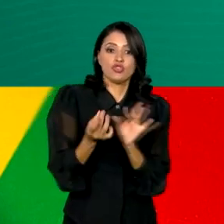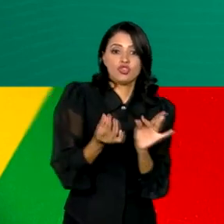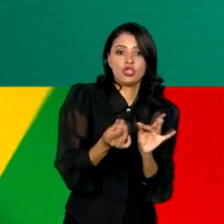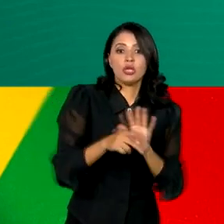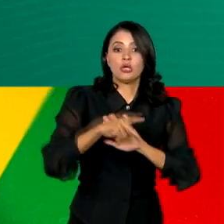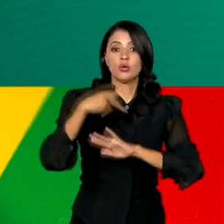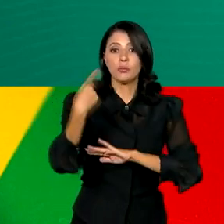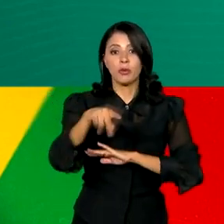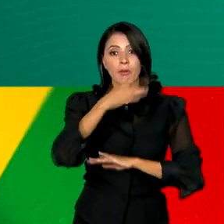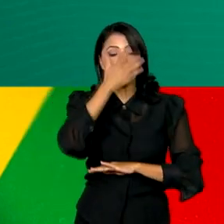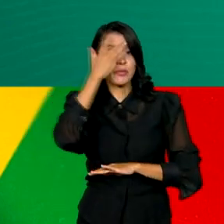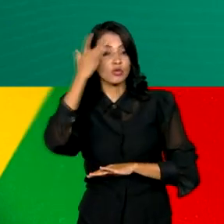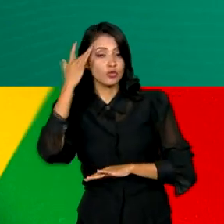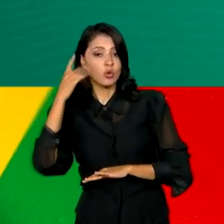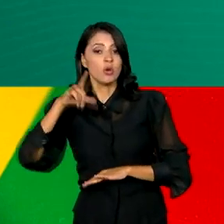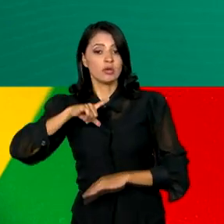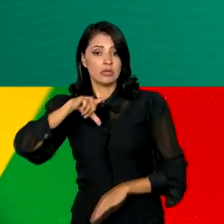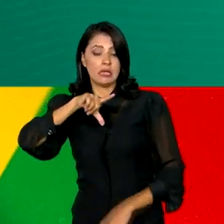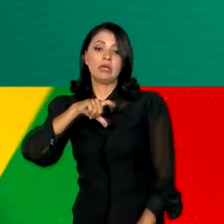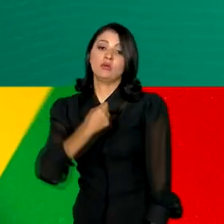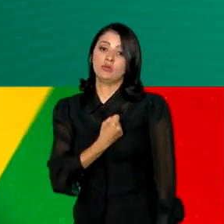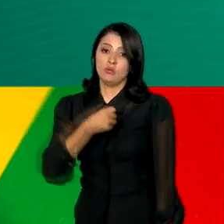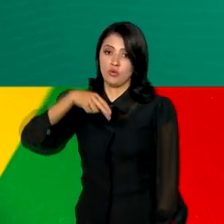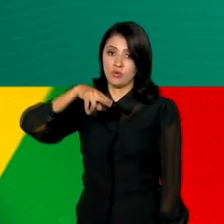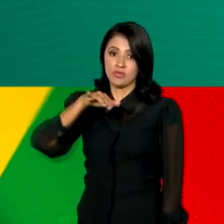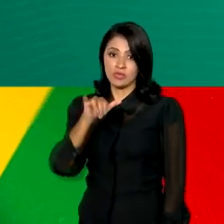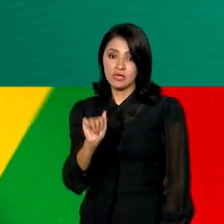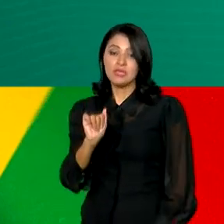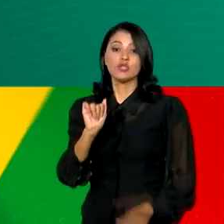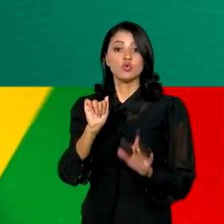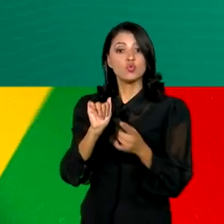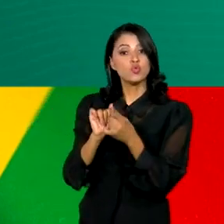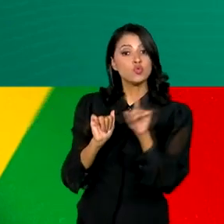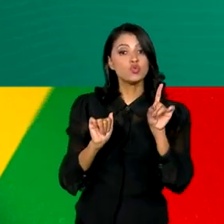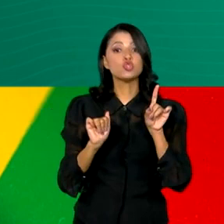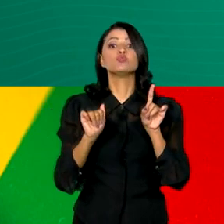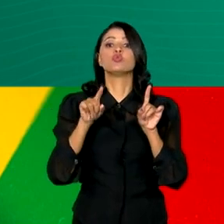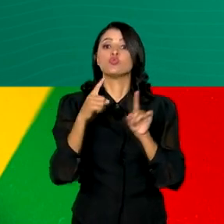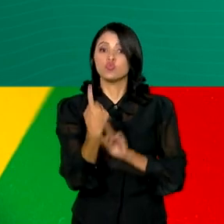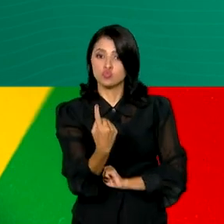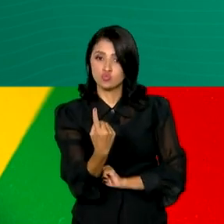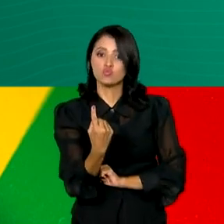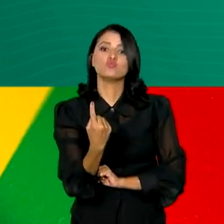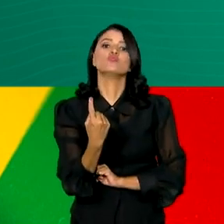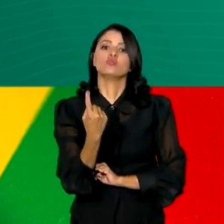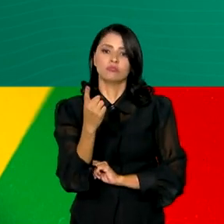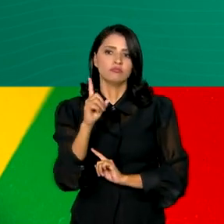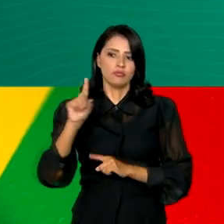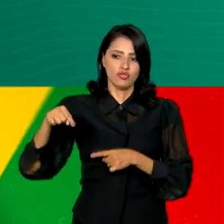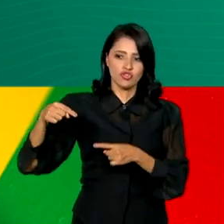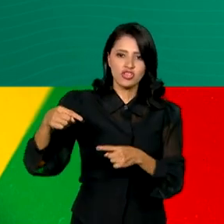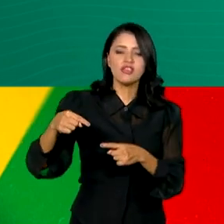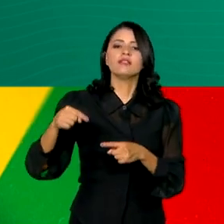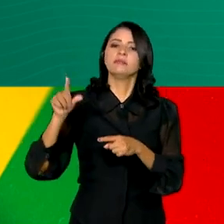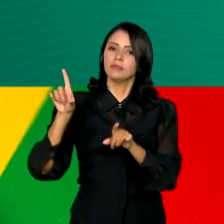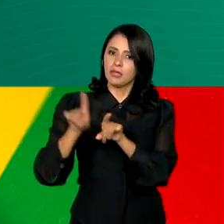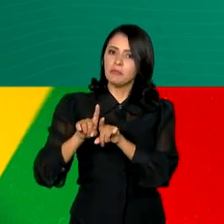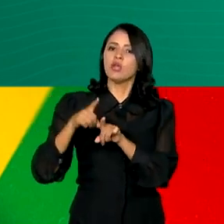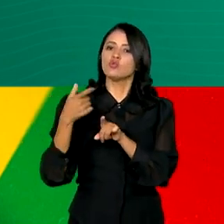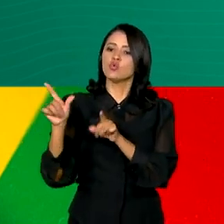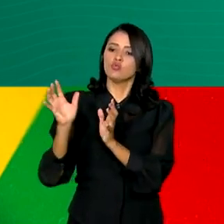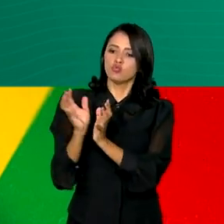beneficiários com NIS de final 1. E a cada dia útil, um novo grupo tem os valores